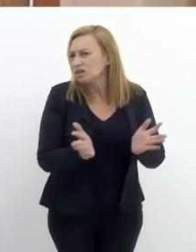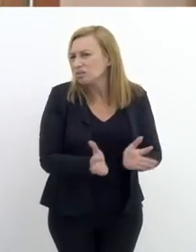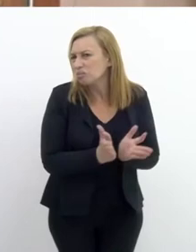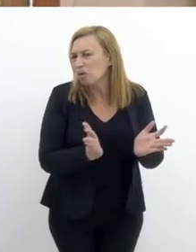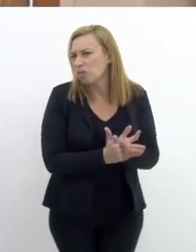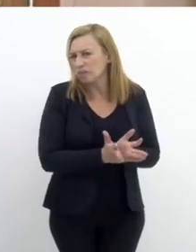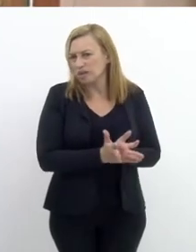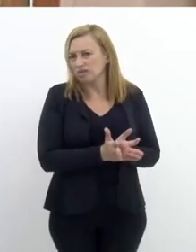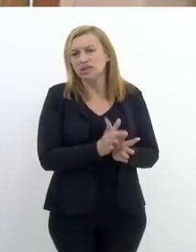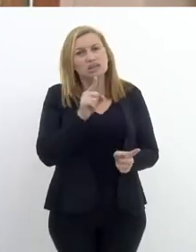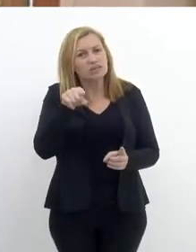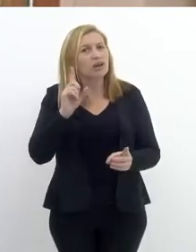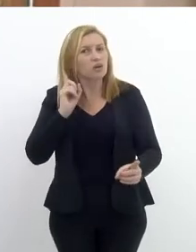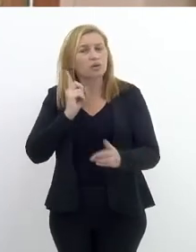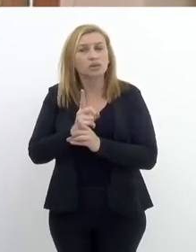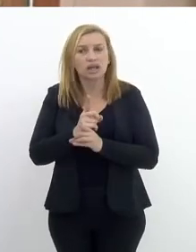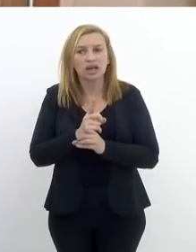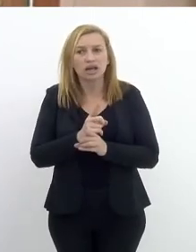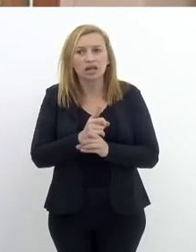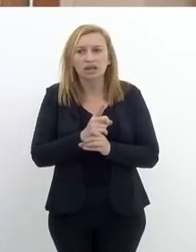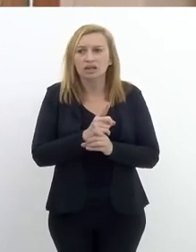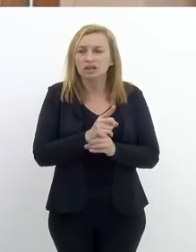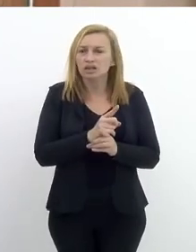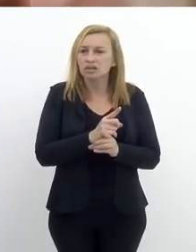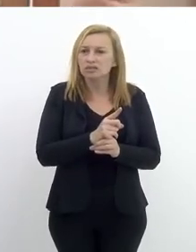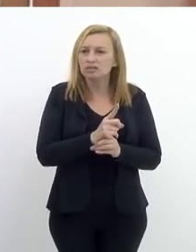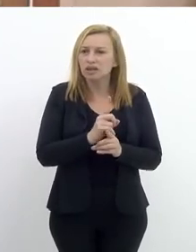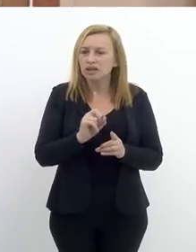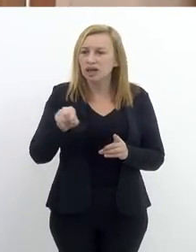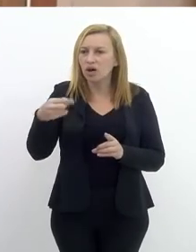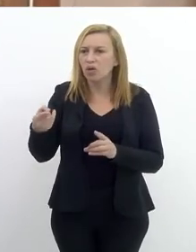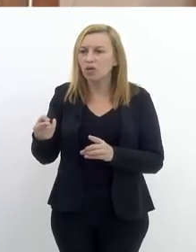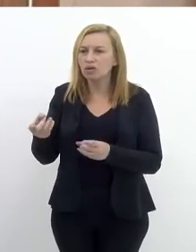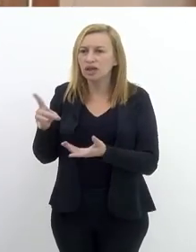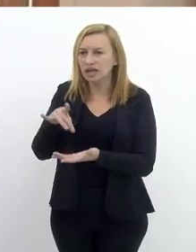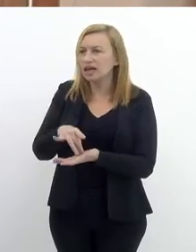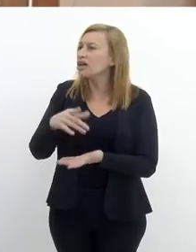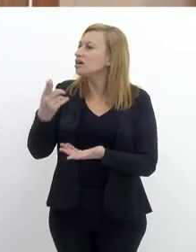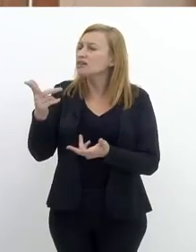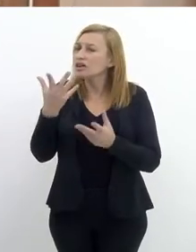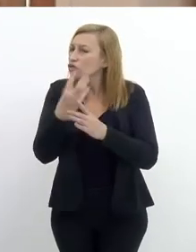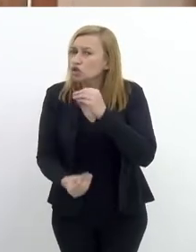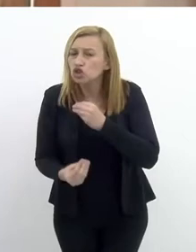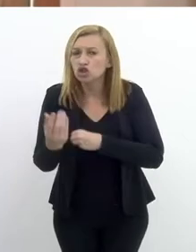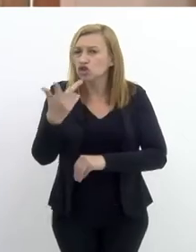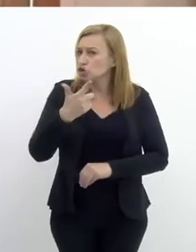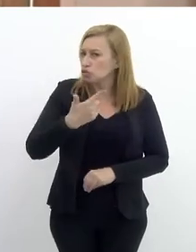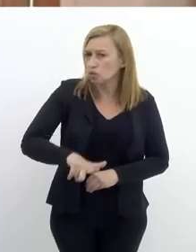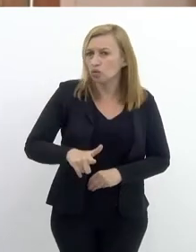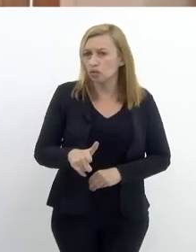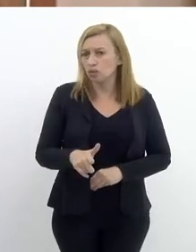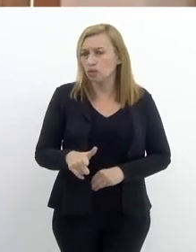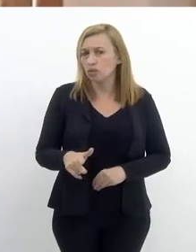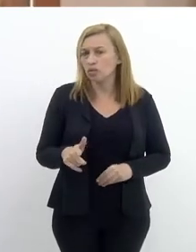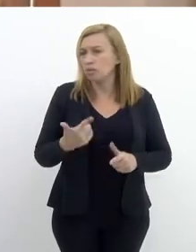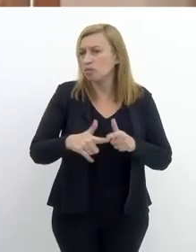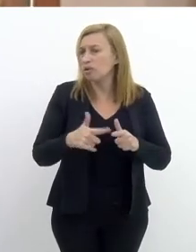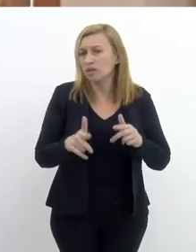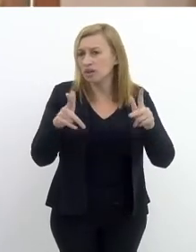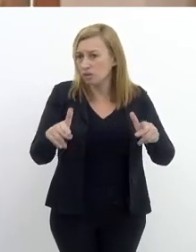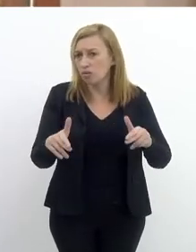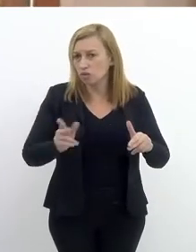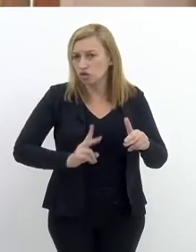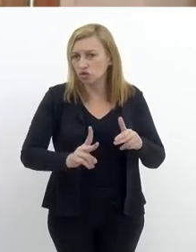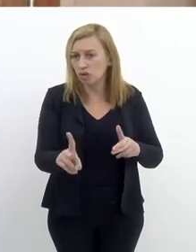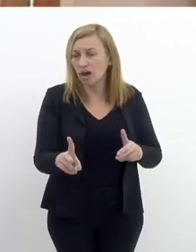vulnerabilidade social, você vai encontrar ela. Se você colocá-la na mesma realidade, ela vai fugir de novo, ela vai desaparecer de